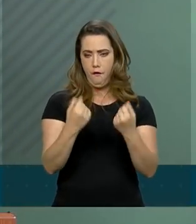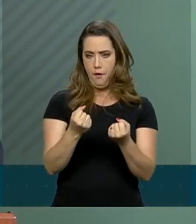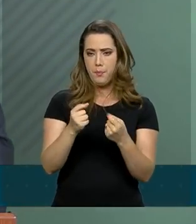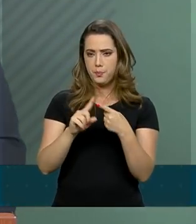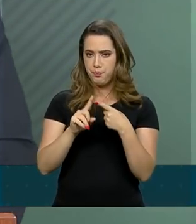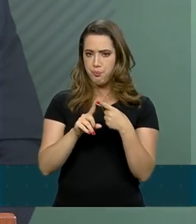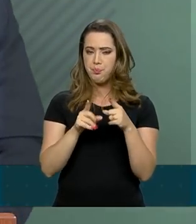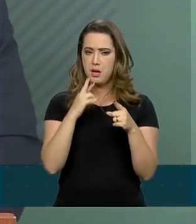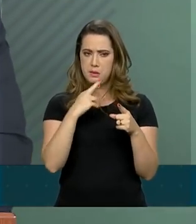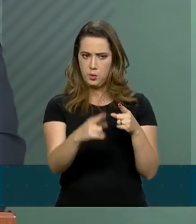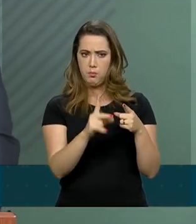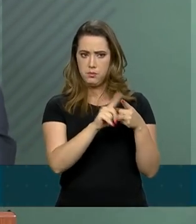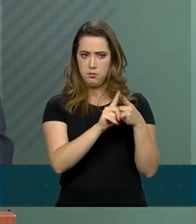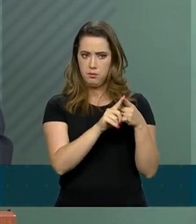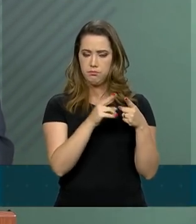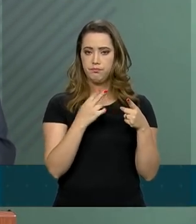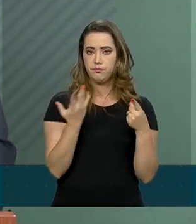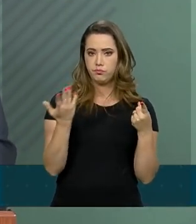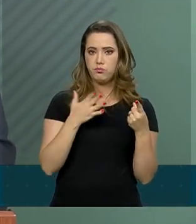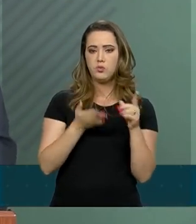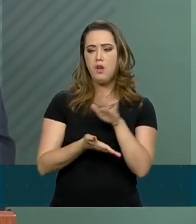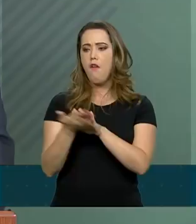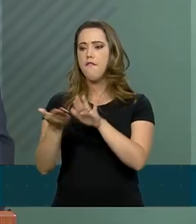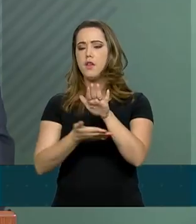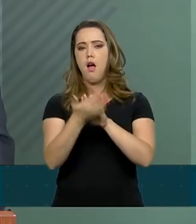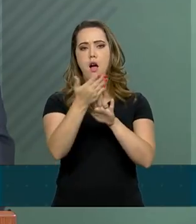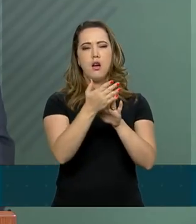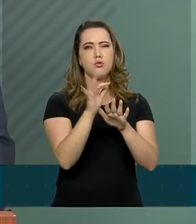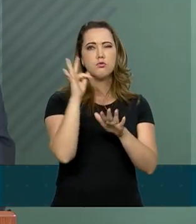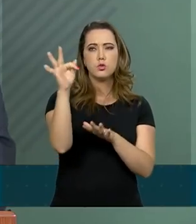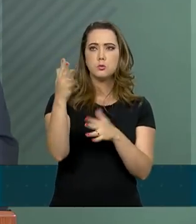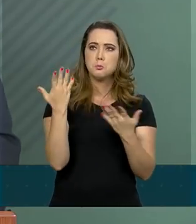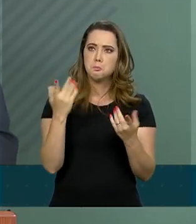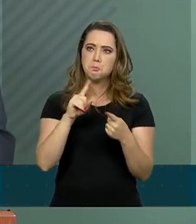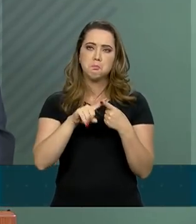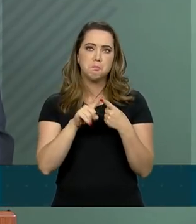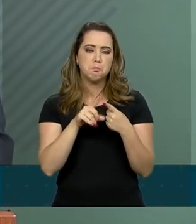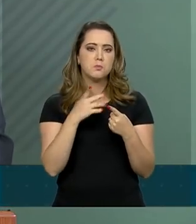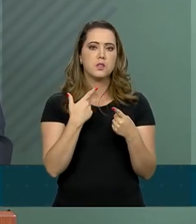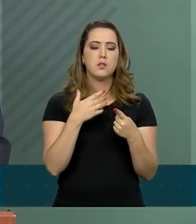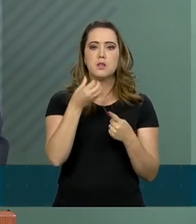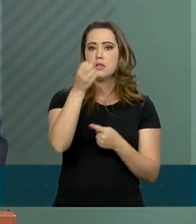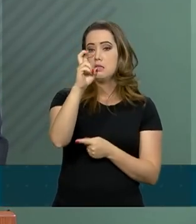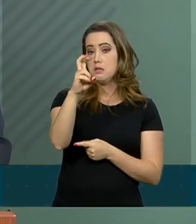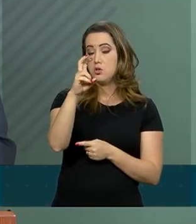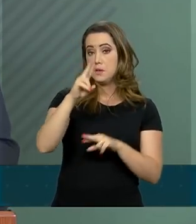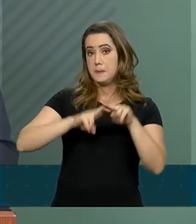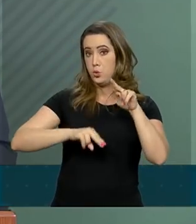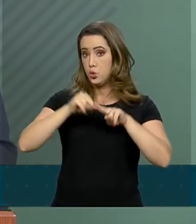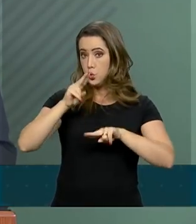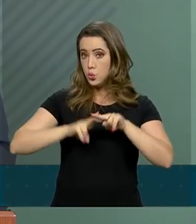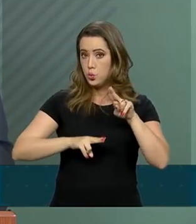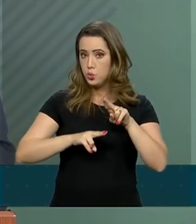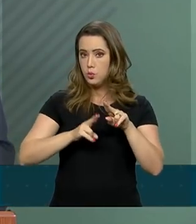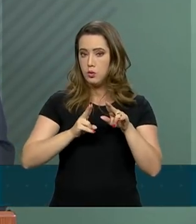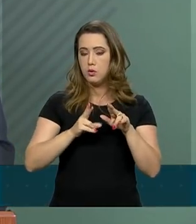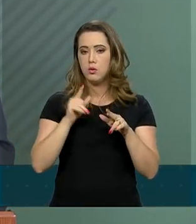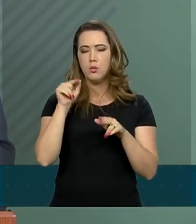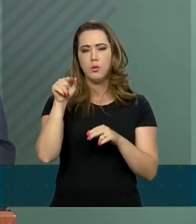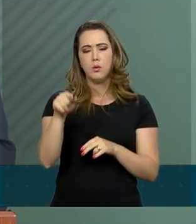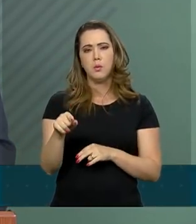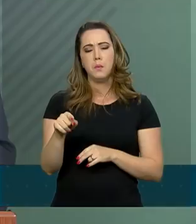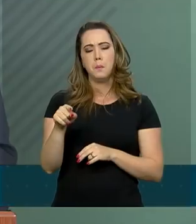presidente, a previsão das próximas viagens nas seguintes datas. Dia 5 de junho, a barra do